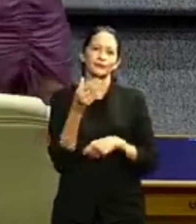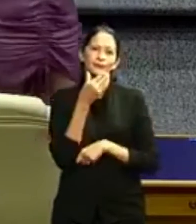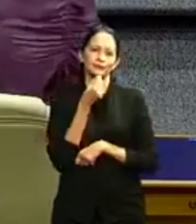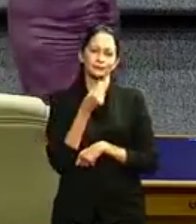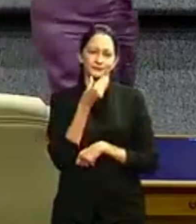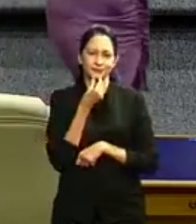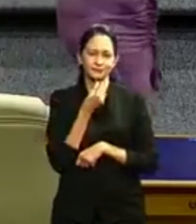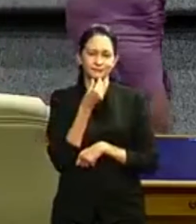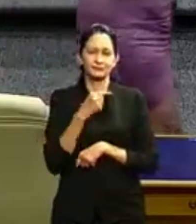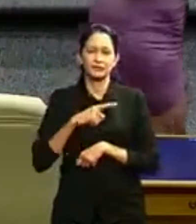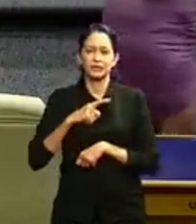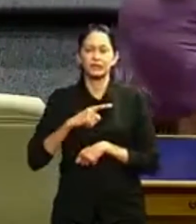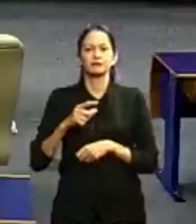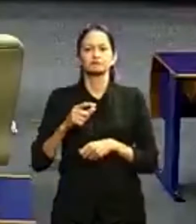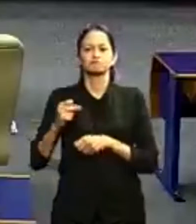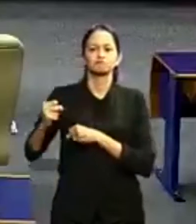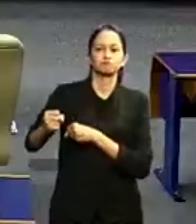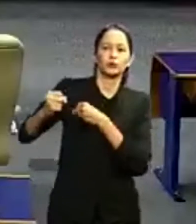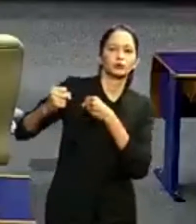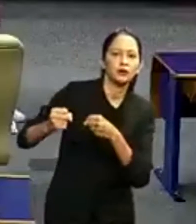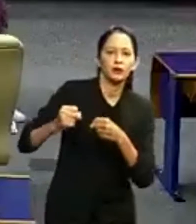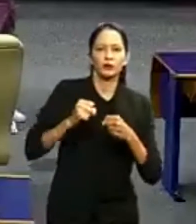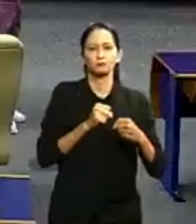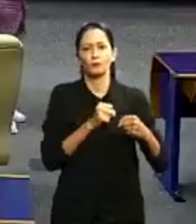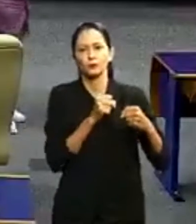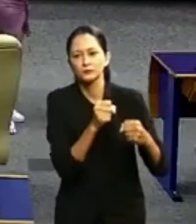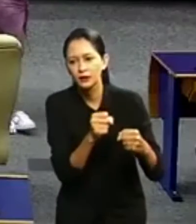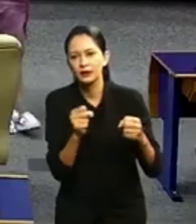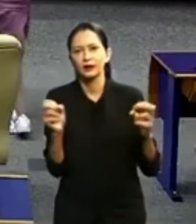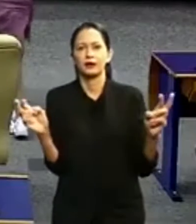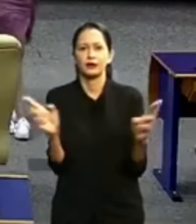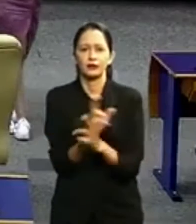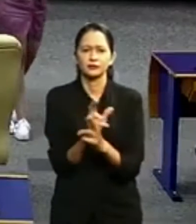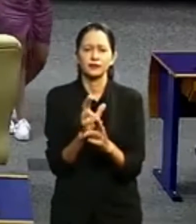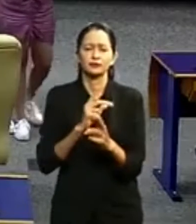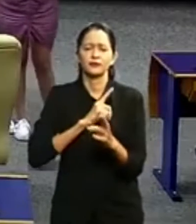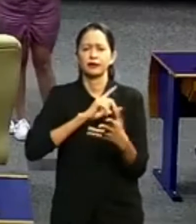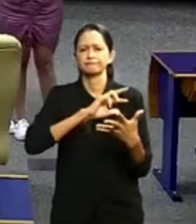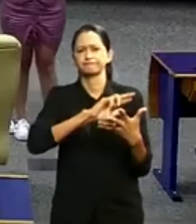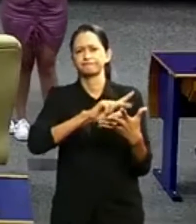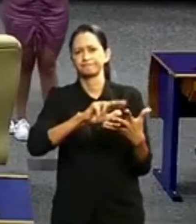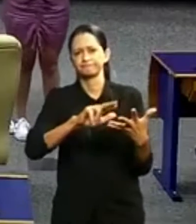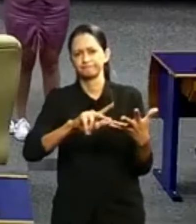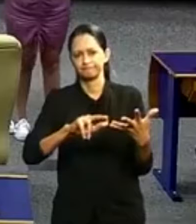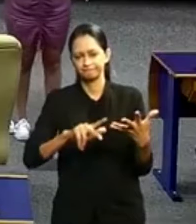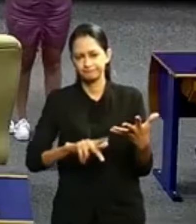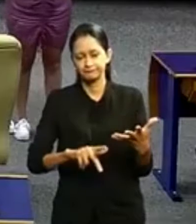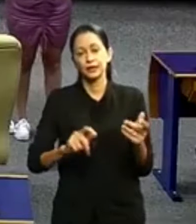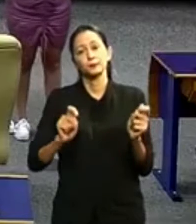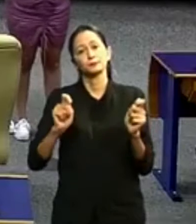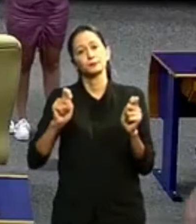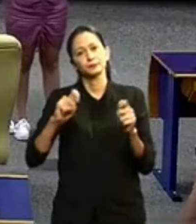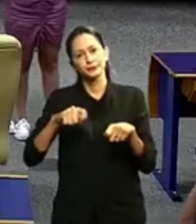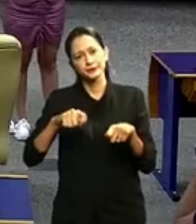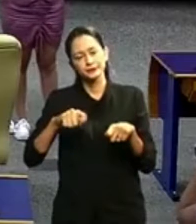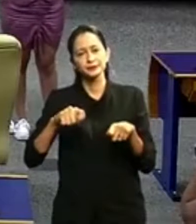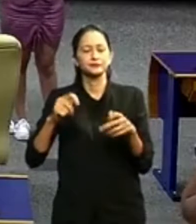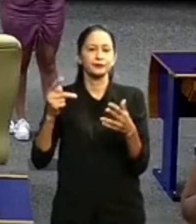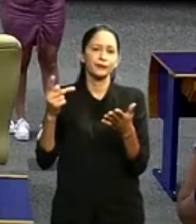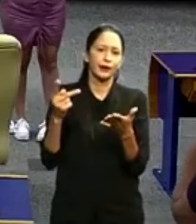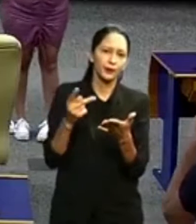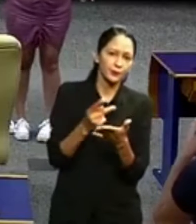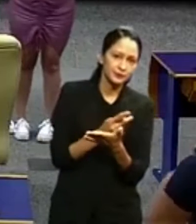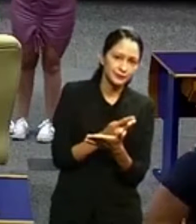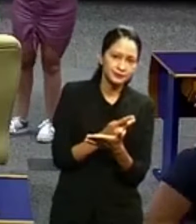cheio de relações de poder. Então, tem vários elementos que podem favorecer ou que